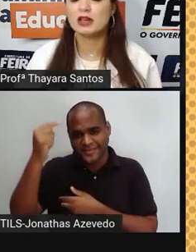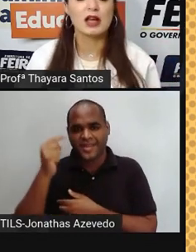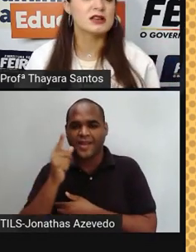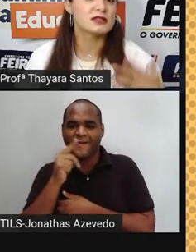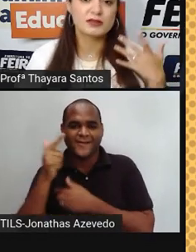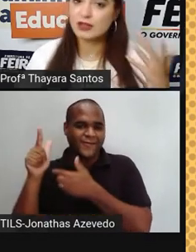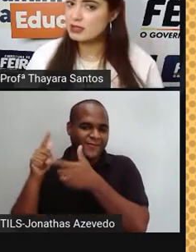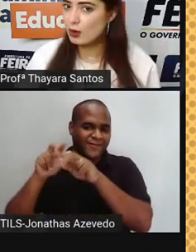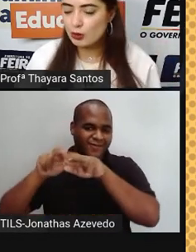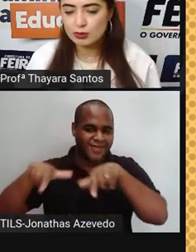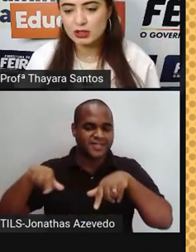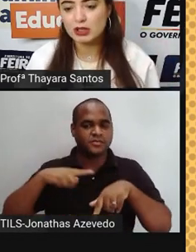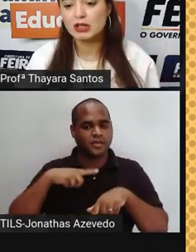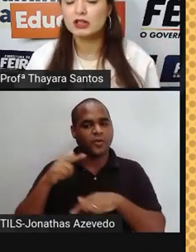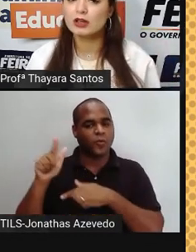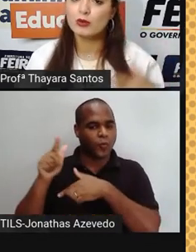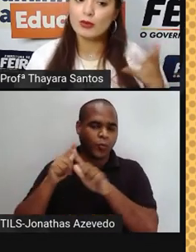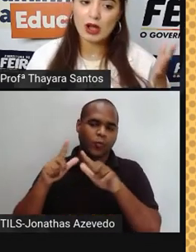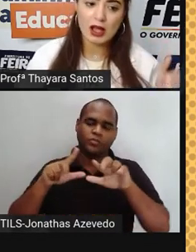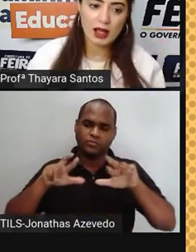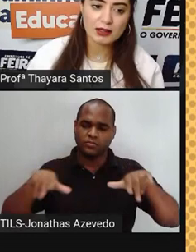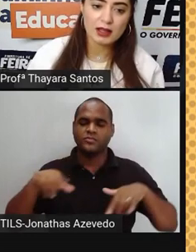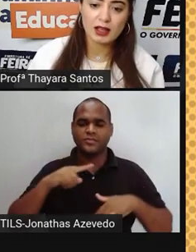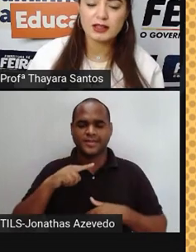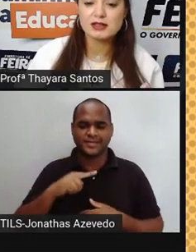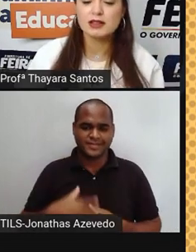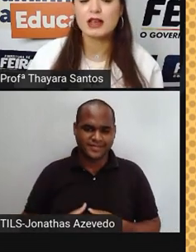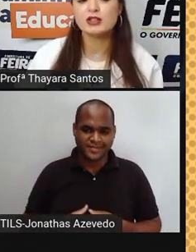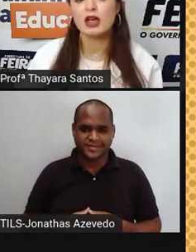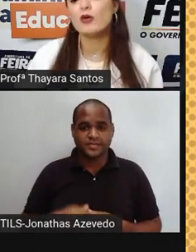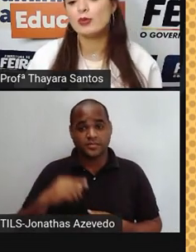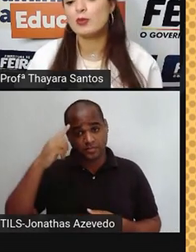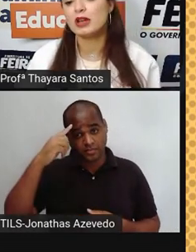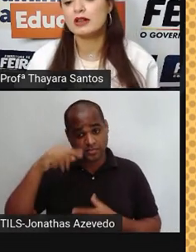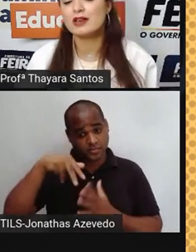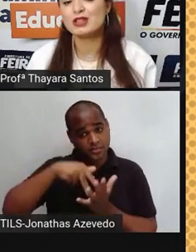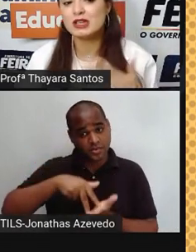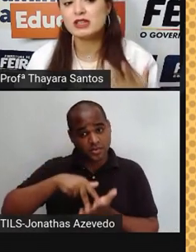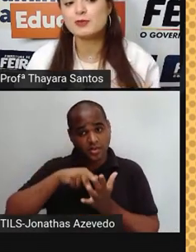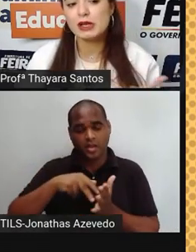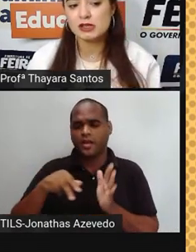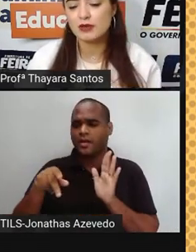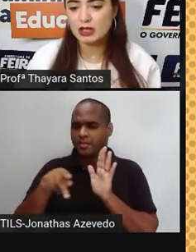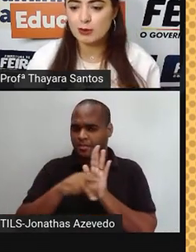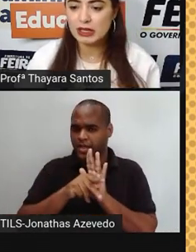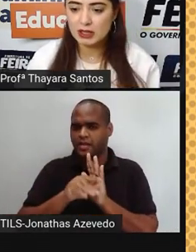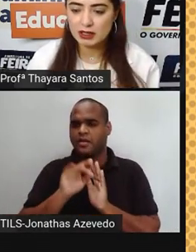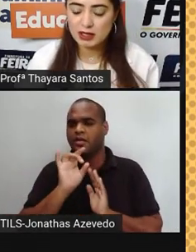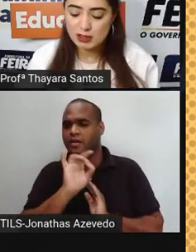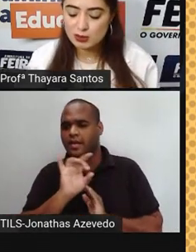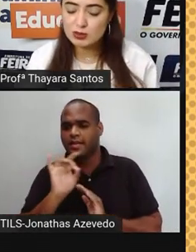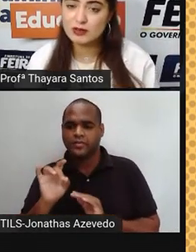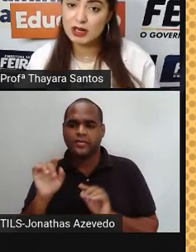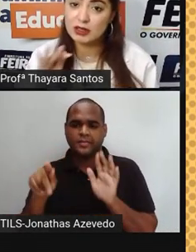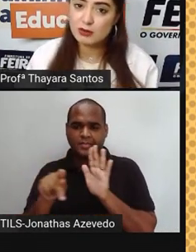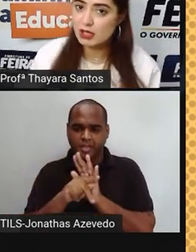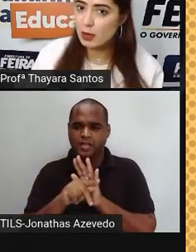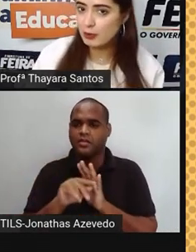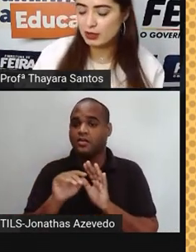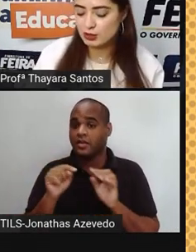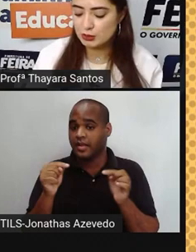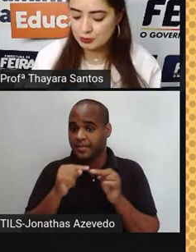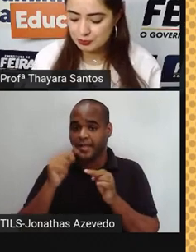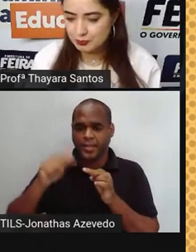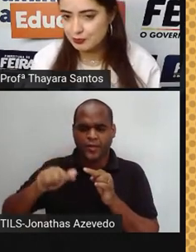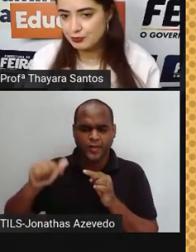outros materiais vai ser outra. Então, a densidade é uma propriedade específica da matéria. Ela é exclusiva, ela não